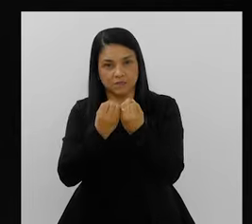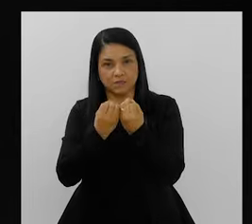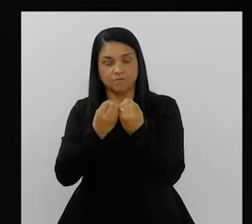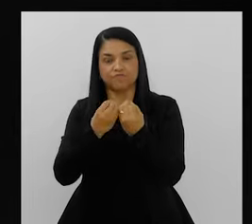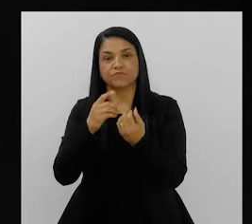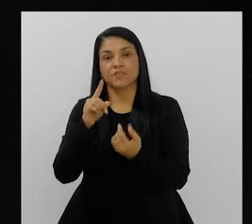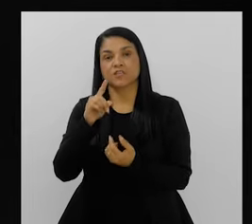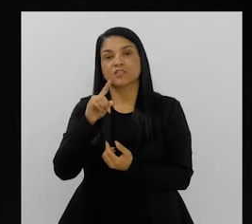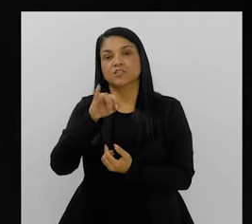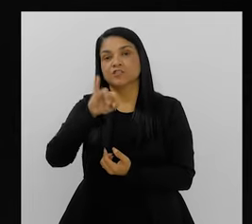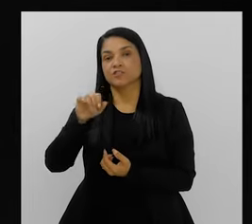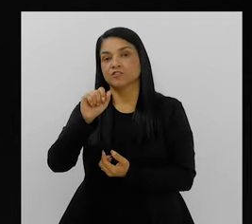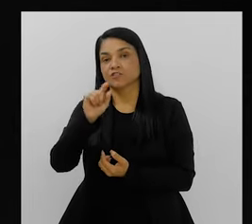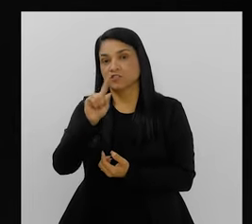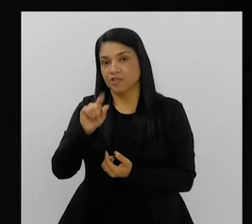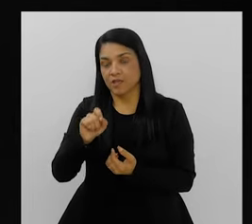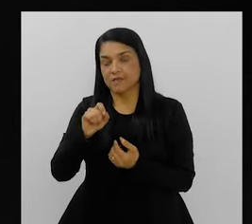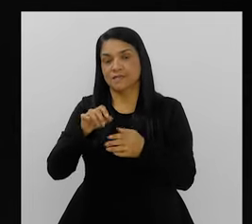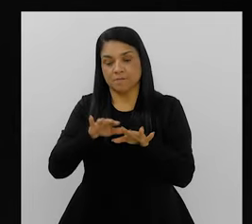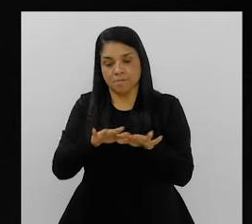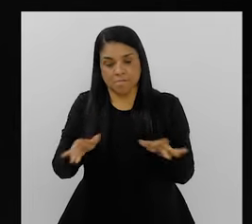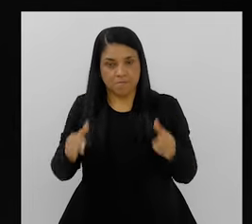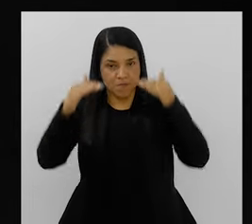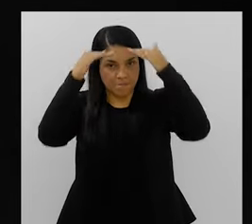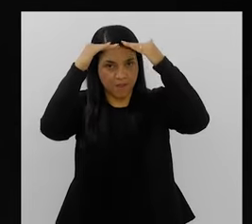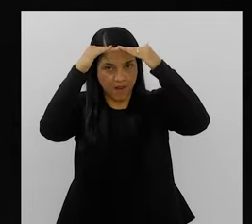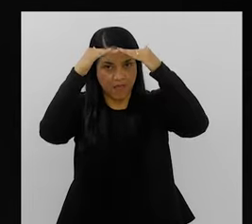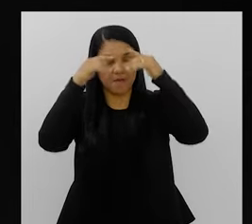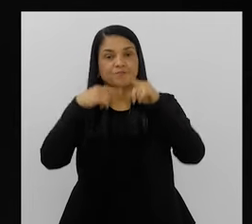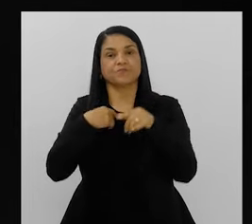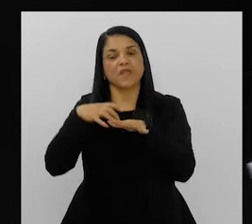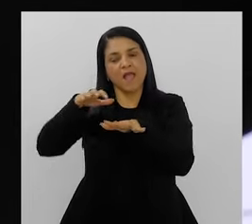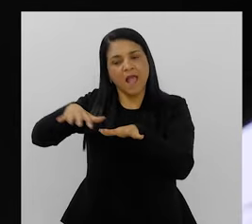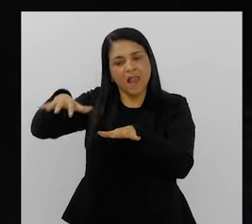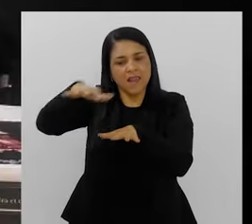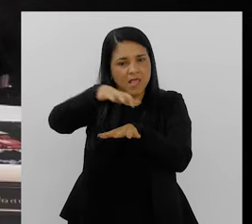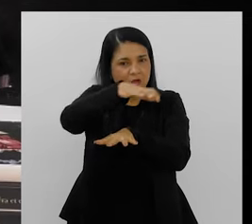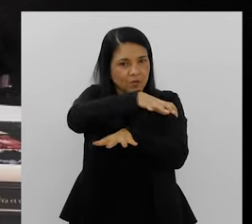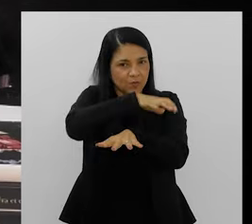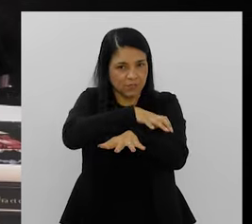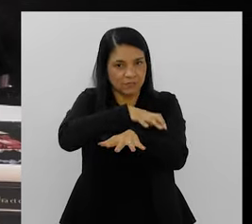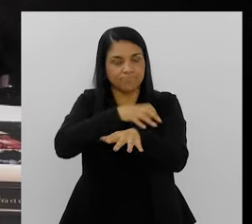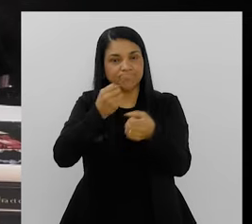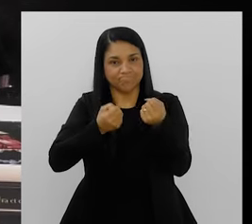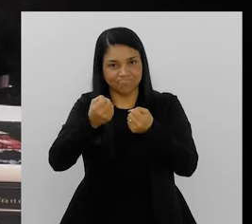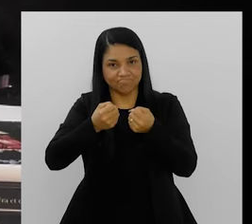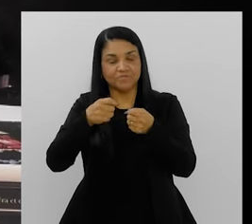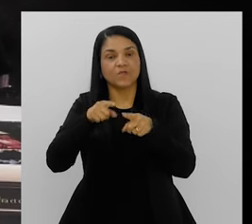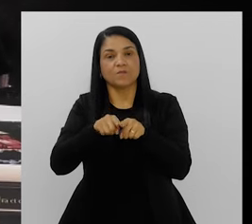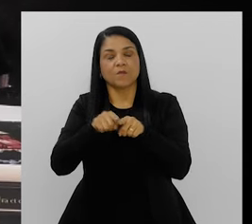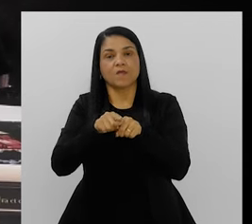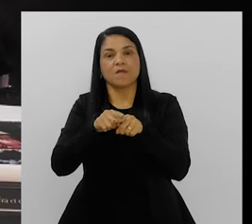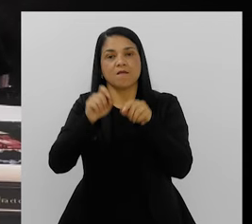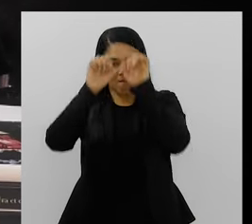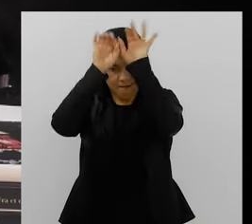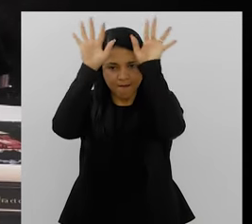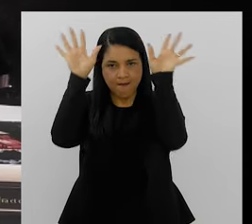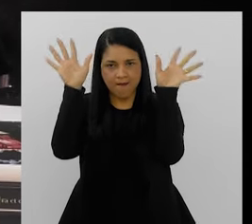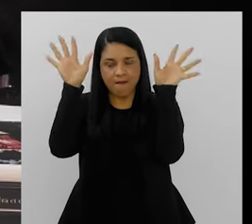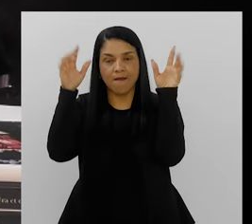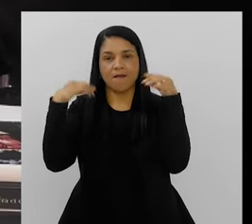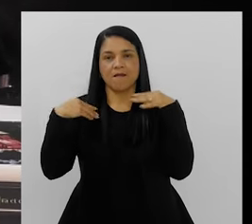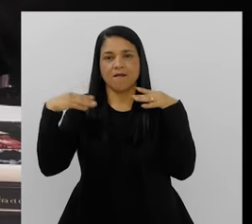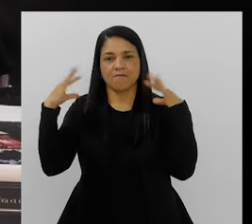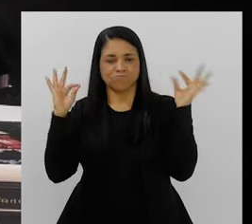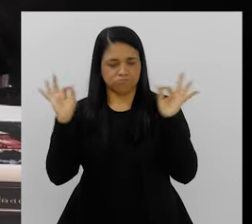oficina de jazz e balé, alegoria e adereço para os pais aprenderem as Nossa, a gente comenta muito aqui sobre isso. Corte e costura.